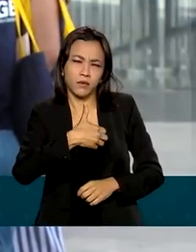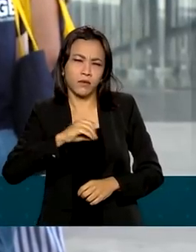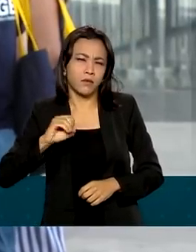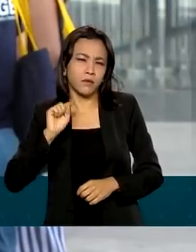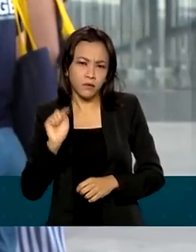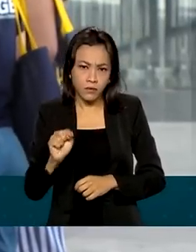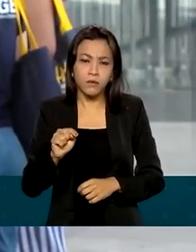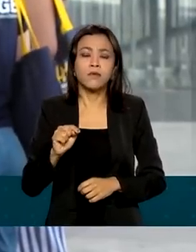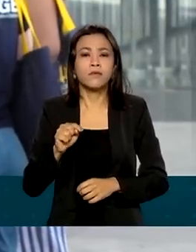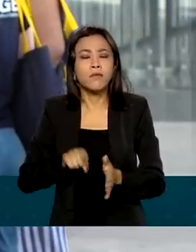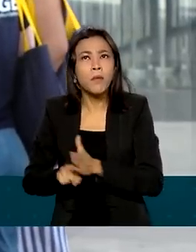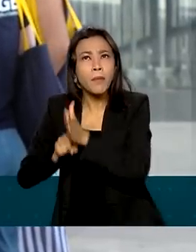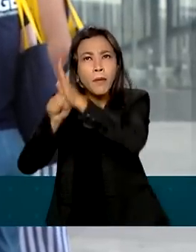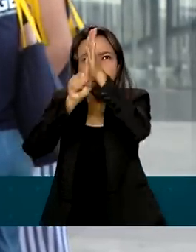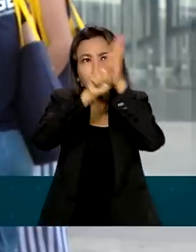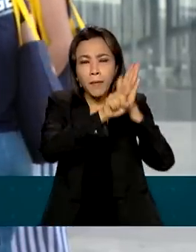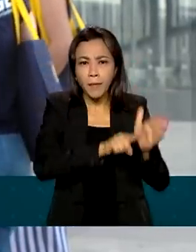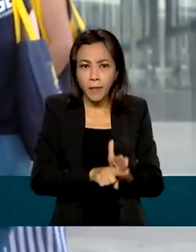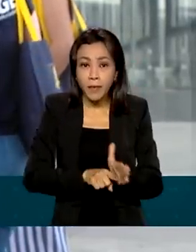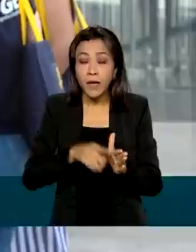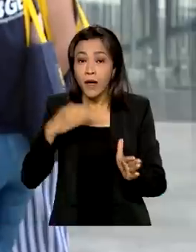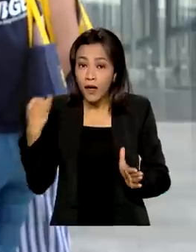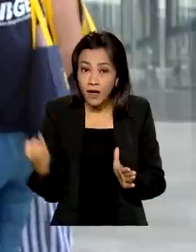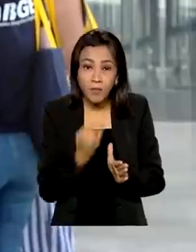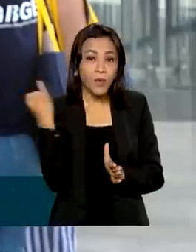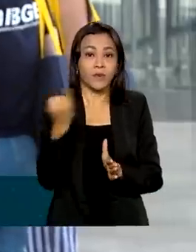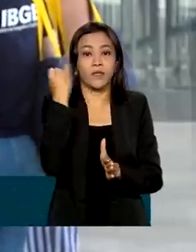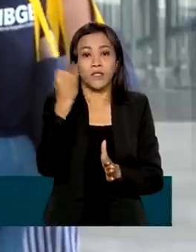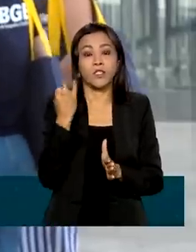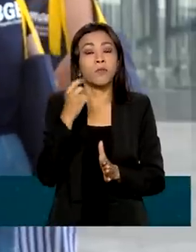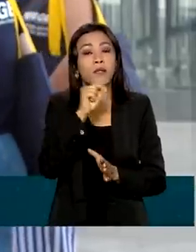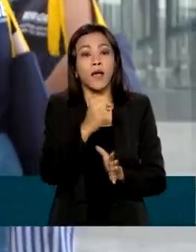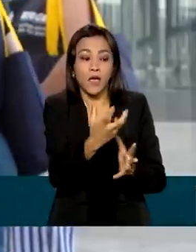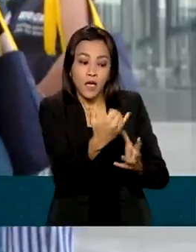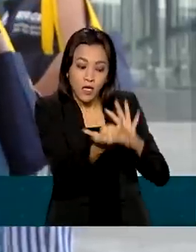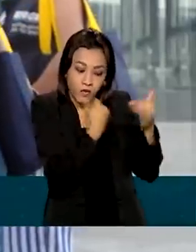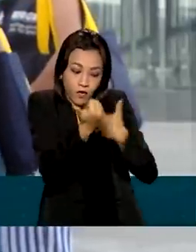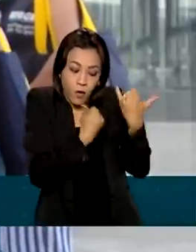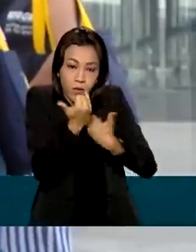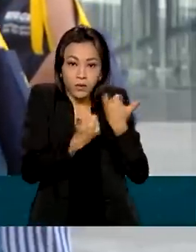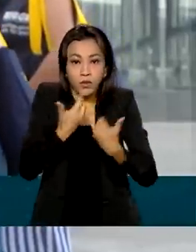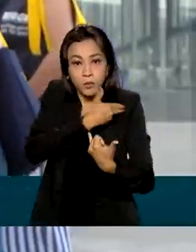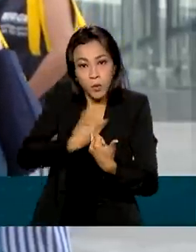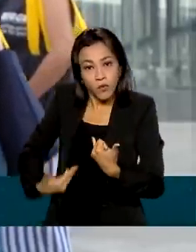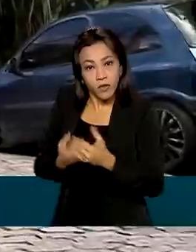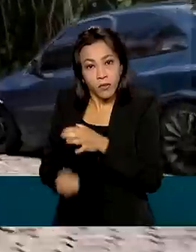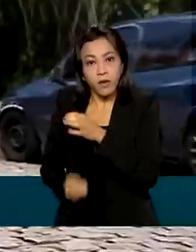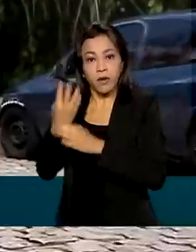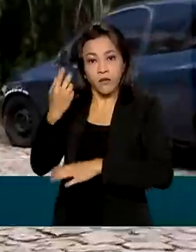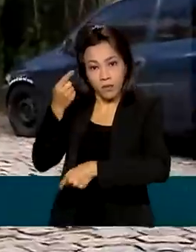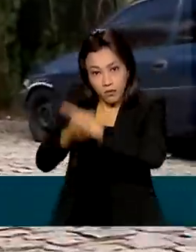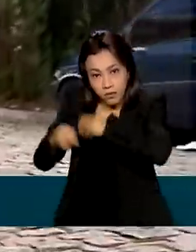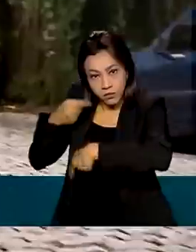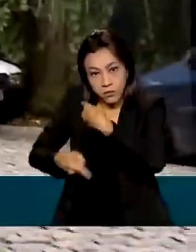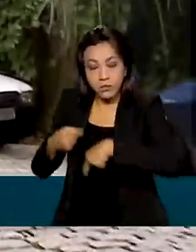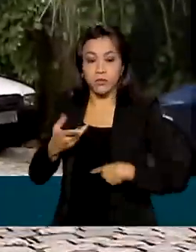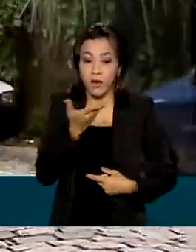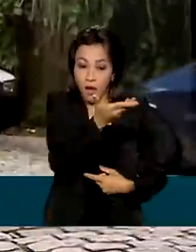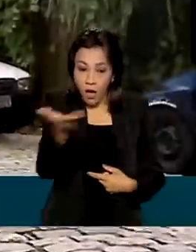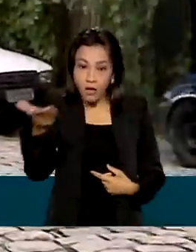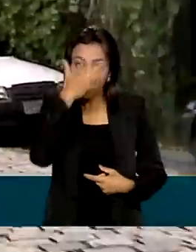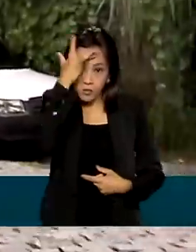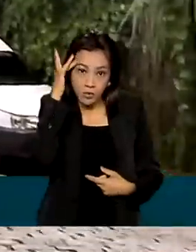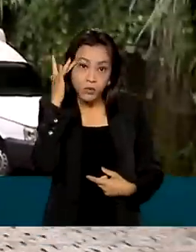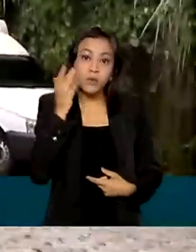em todo o Brasil. A pesquisa é fundamental para orientar o governo na elaboração de políticas públicas. Os recenseadores vão ser